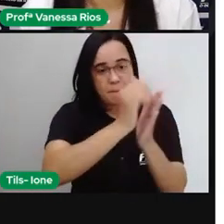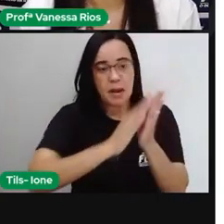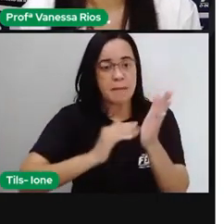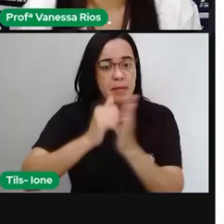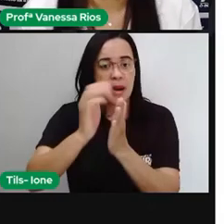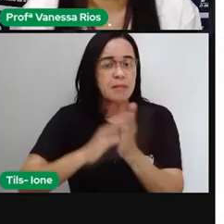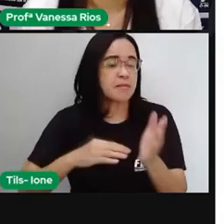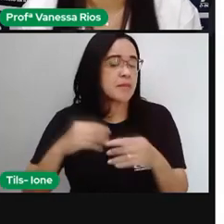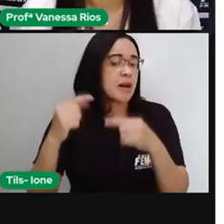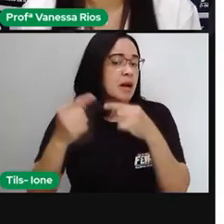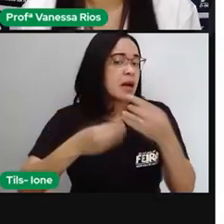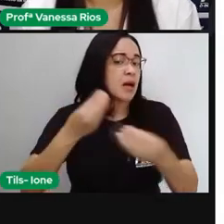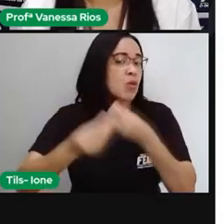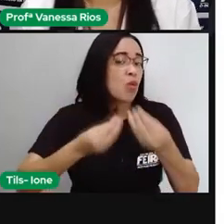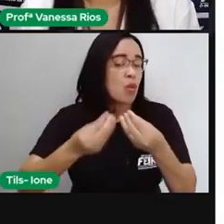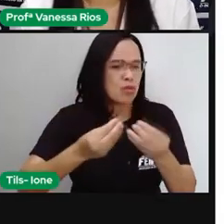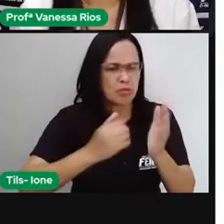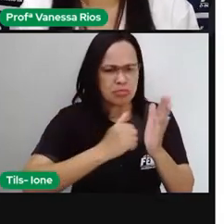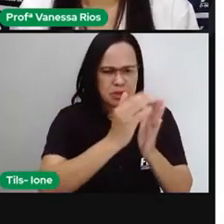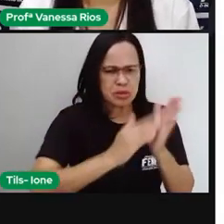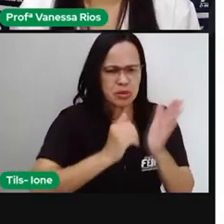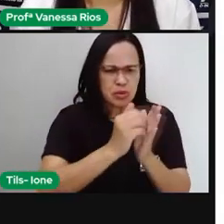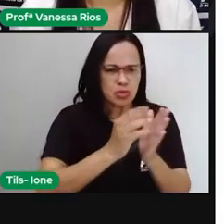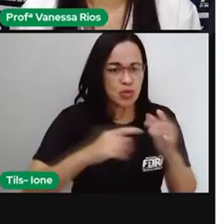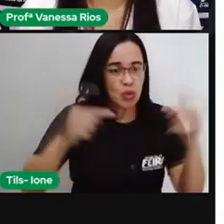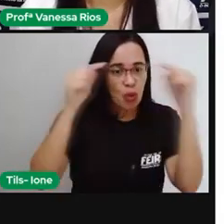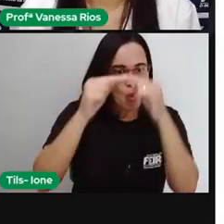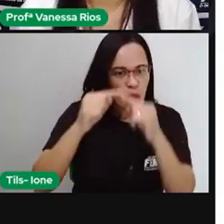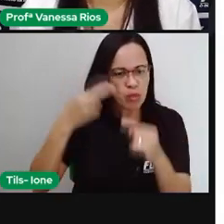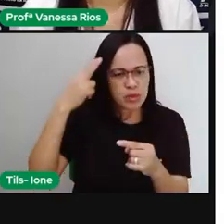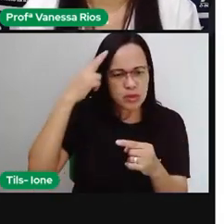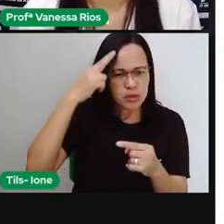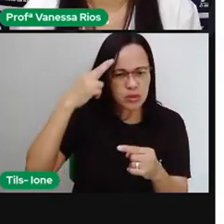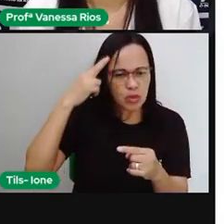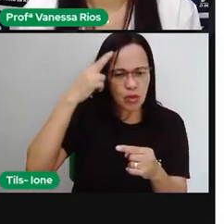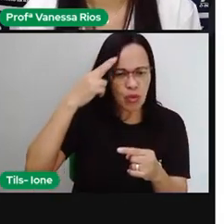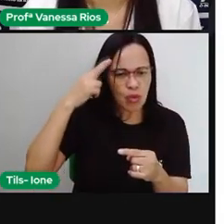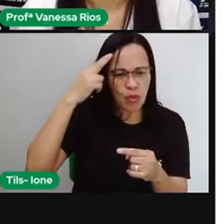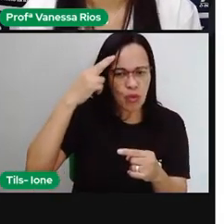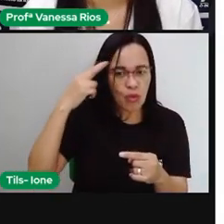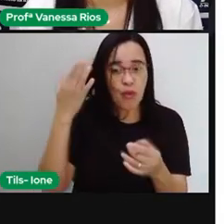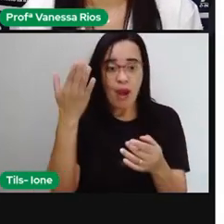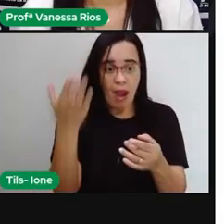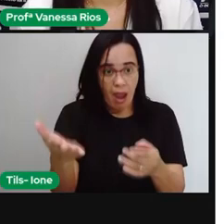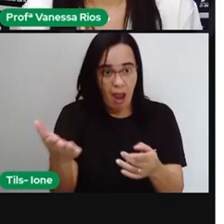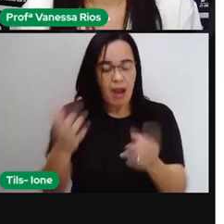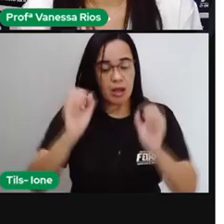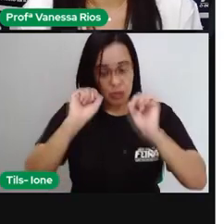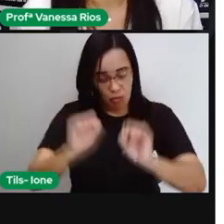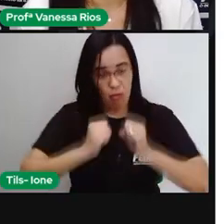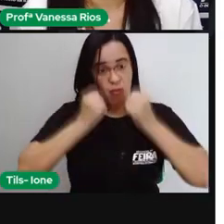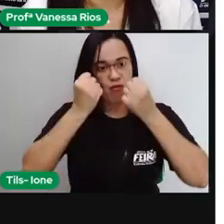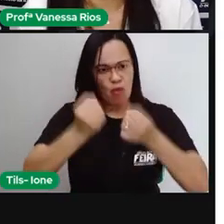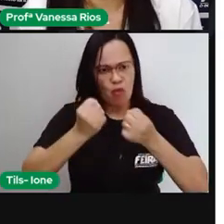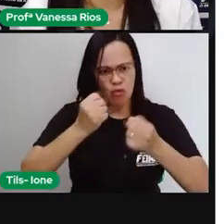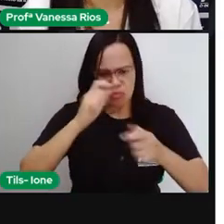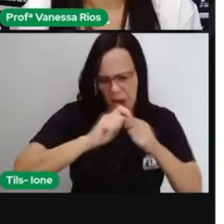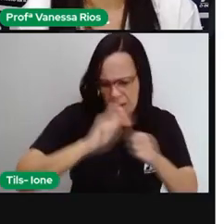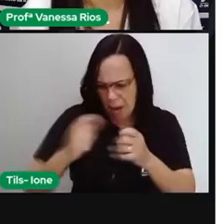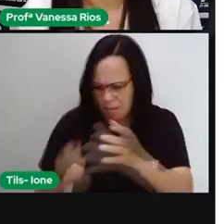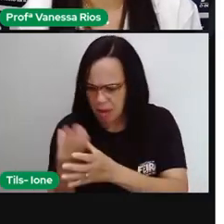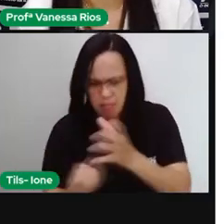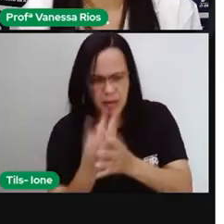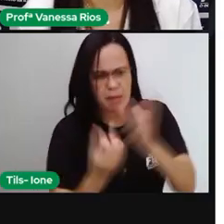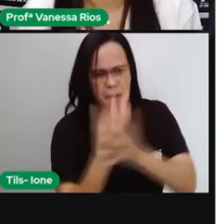a sonho, né, aquilo que você sonha. Então nesse período aí, Miró se dedicou a produzir em suas obras, né,